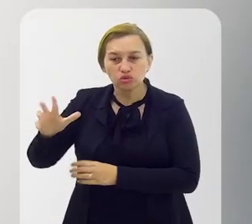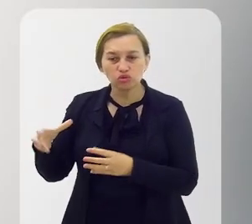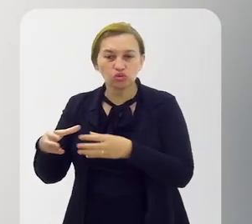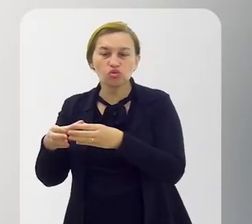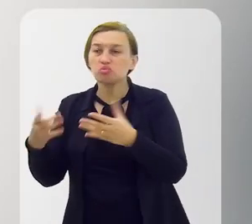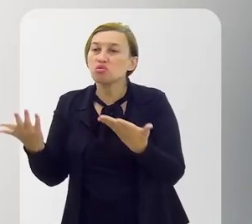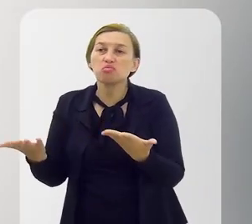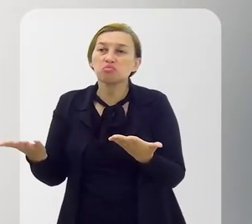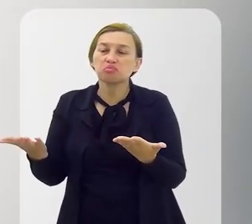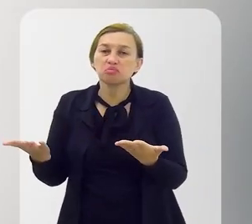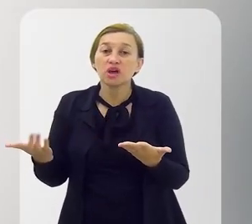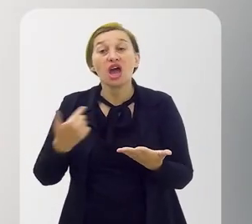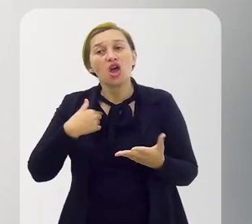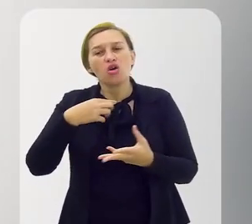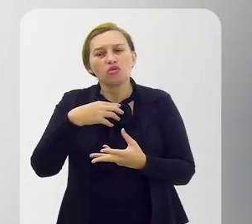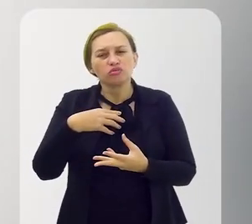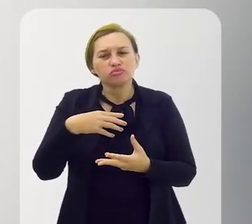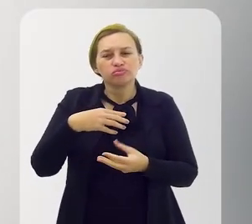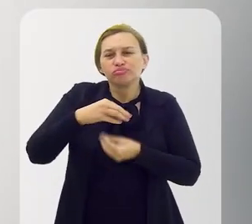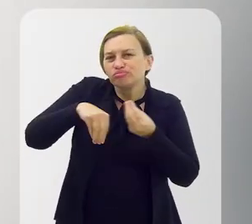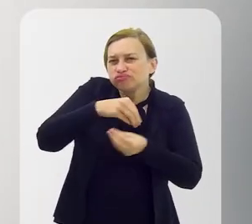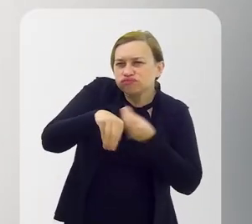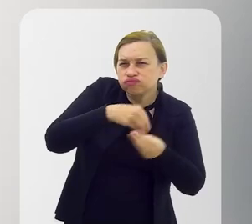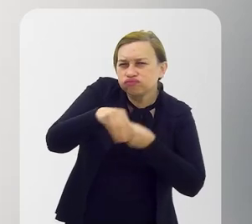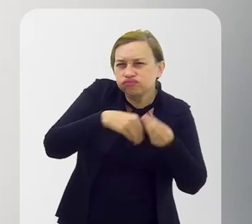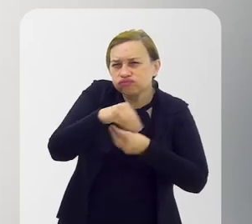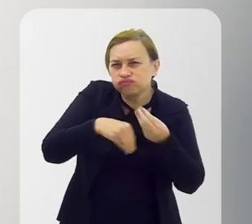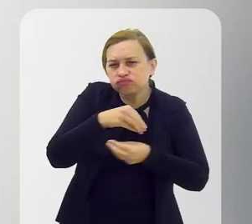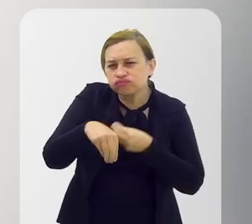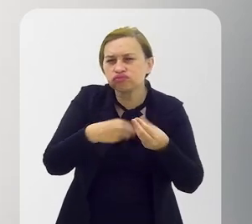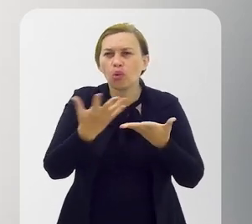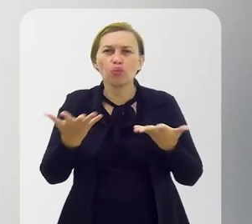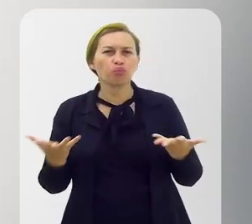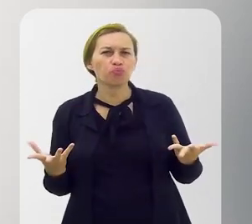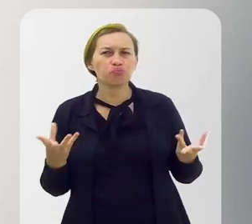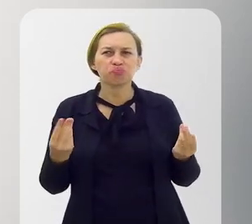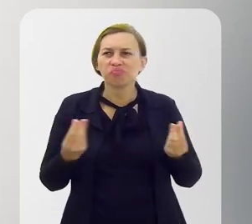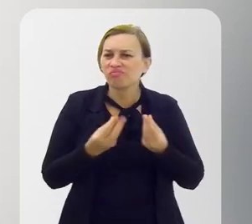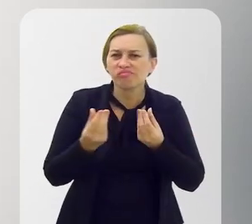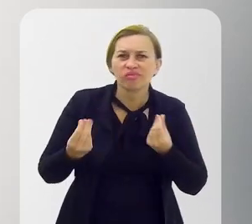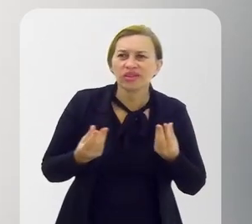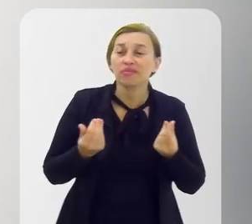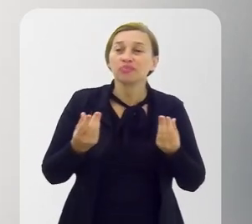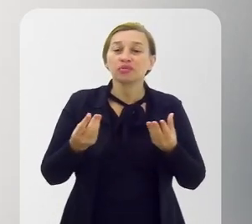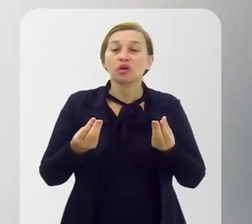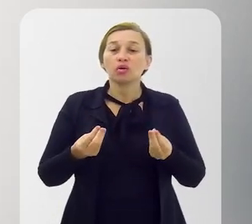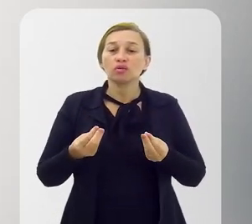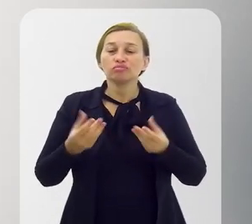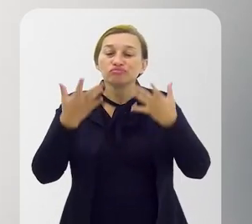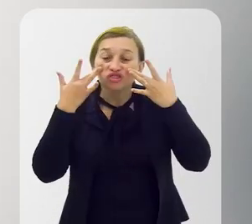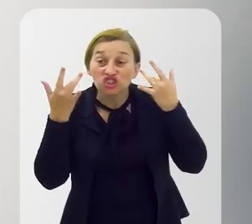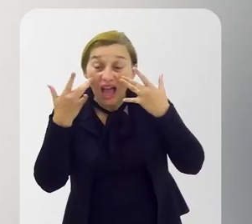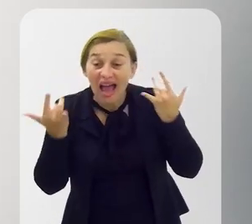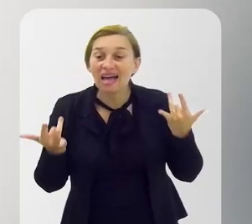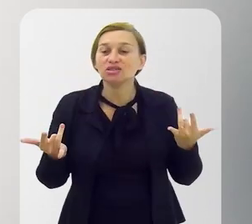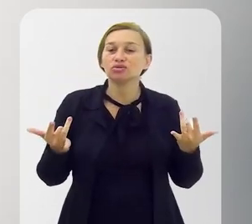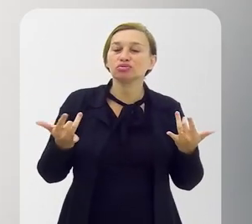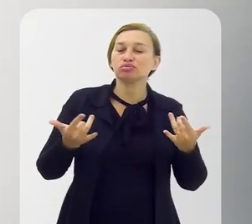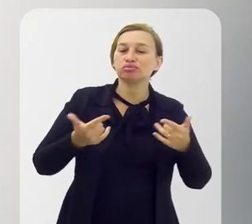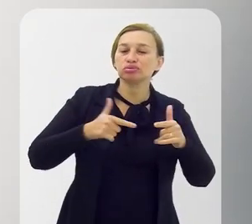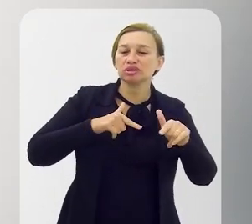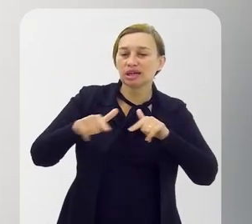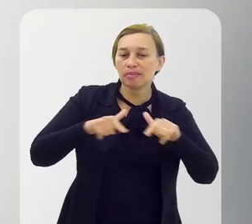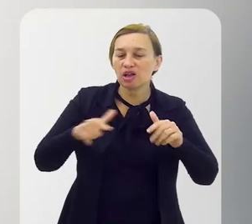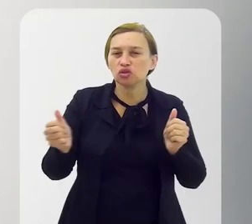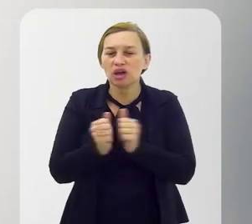Aí eu comecei A me envolver com Com essa coisa Com fazer teatro Acabei